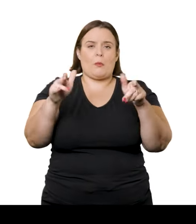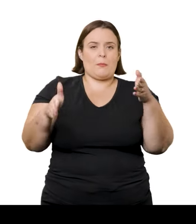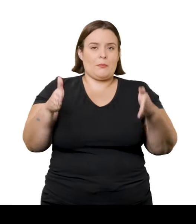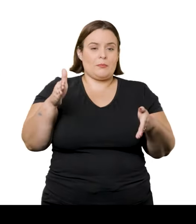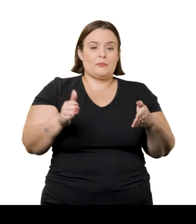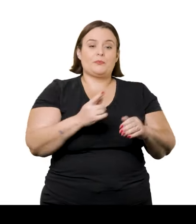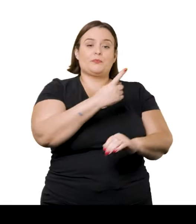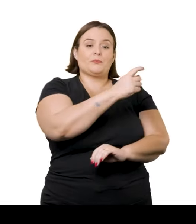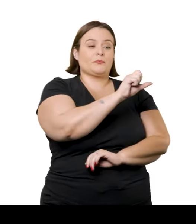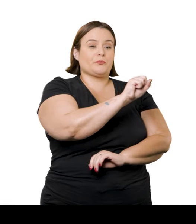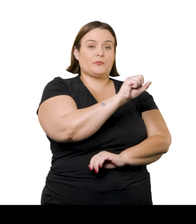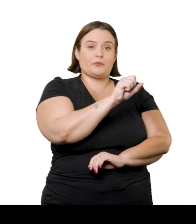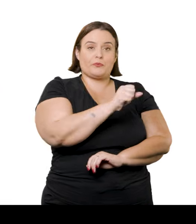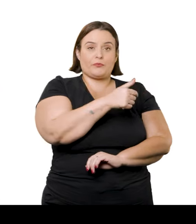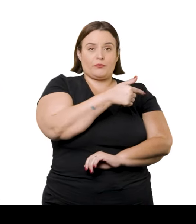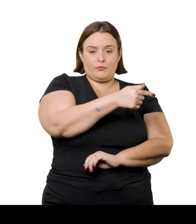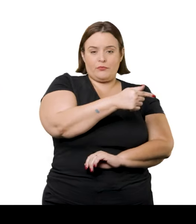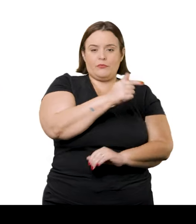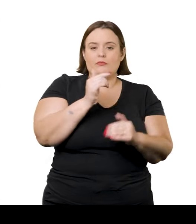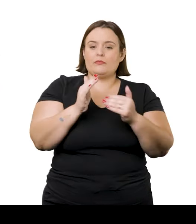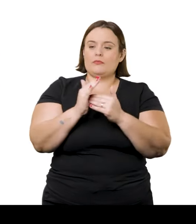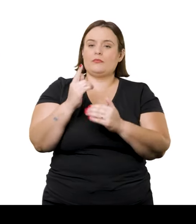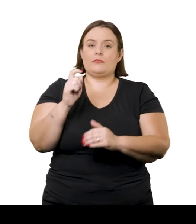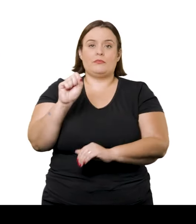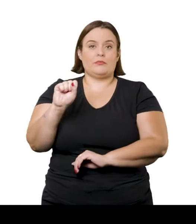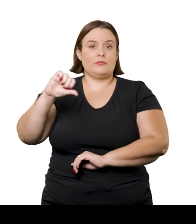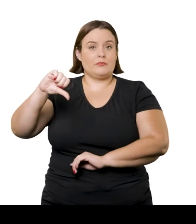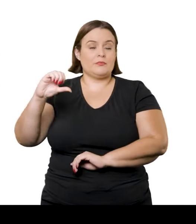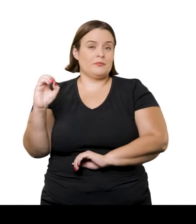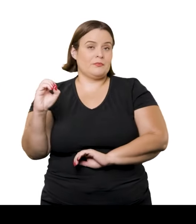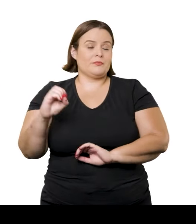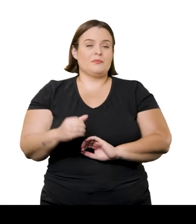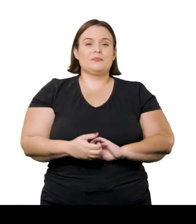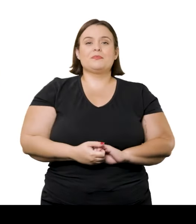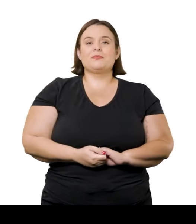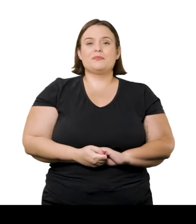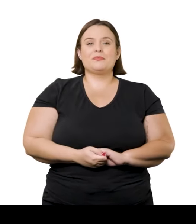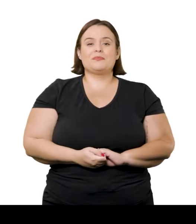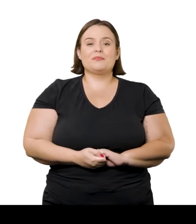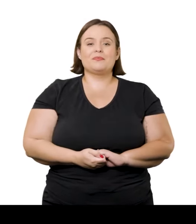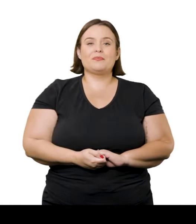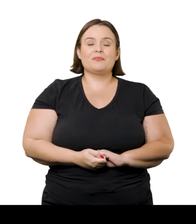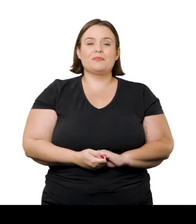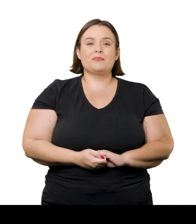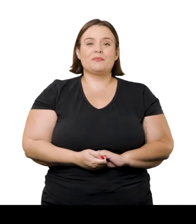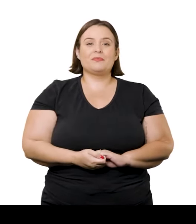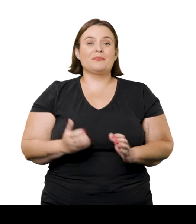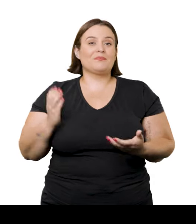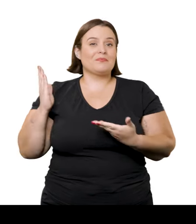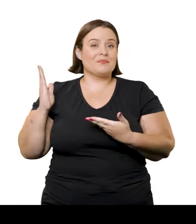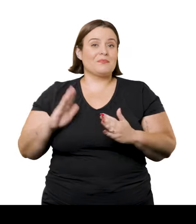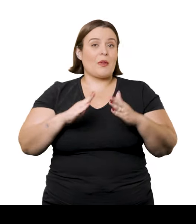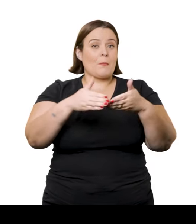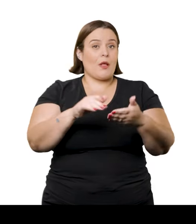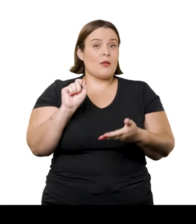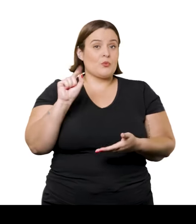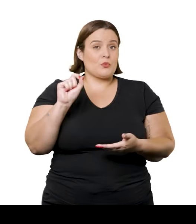todas feitas nesse período entre 1887 e 1890. A barca azul,